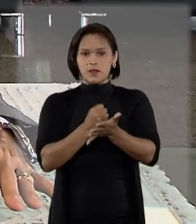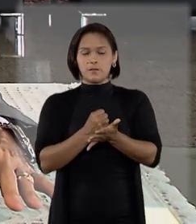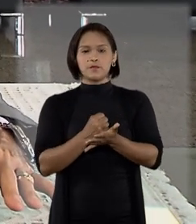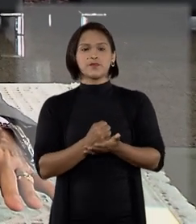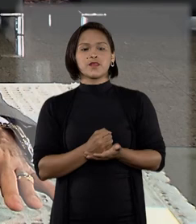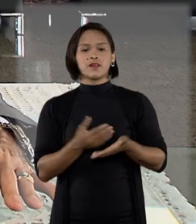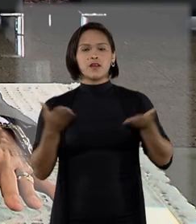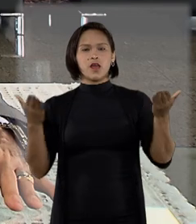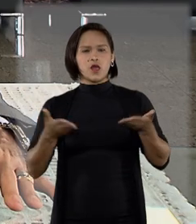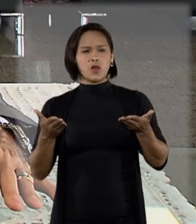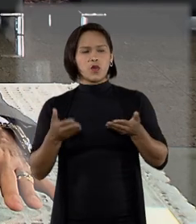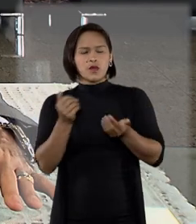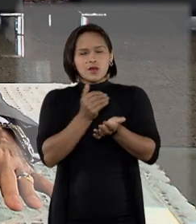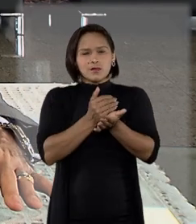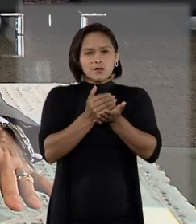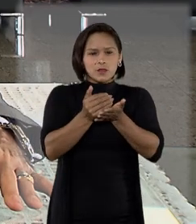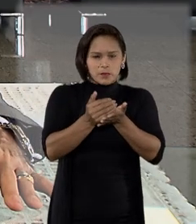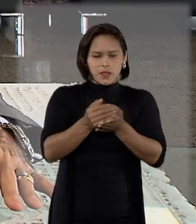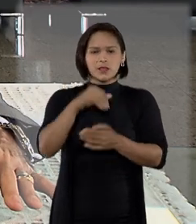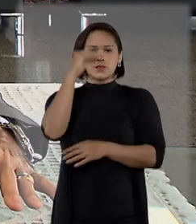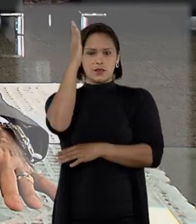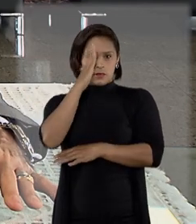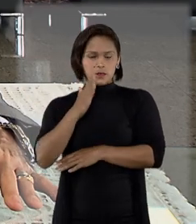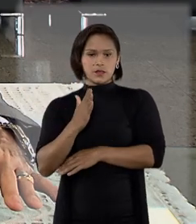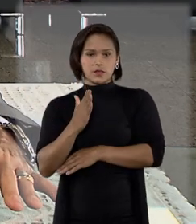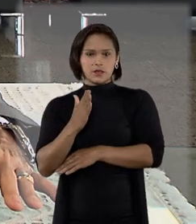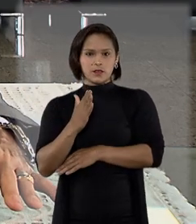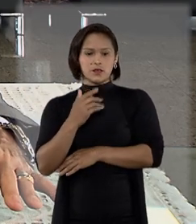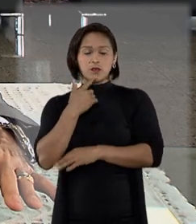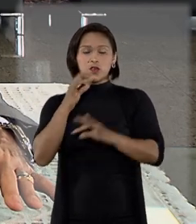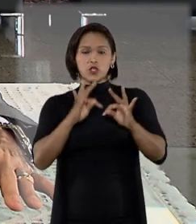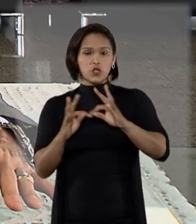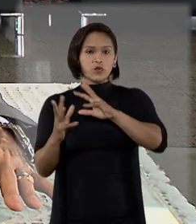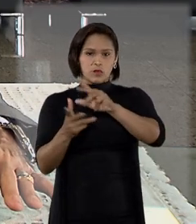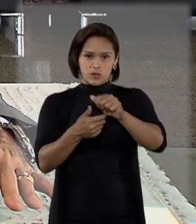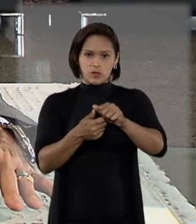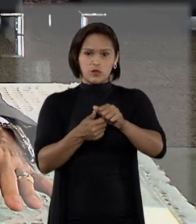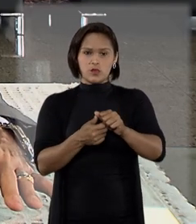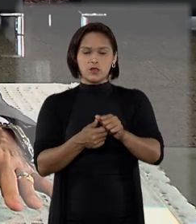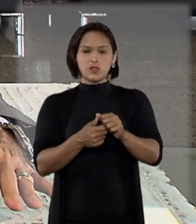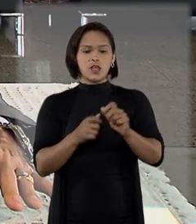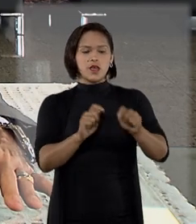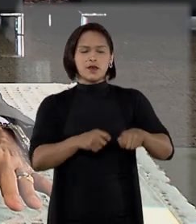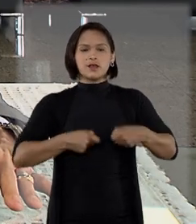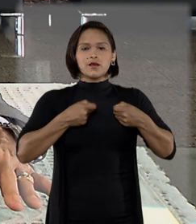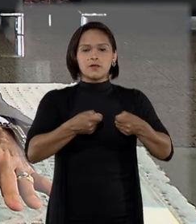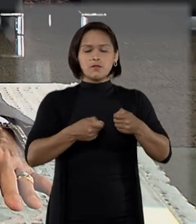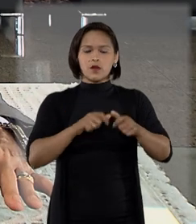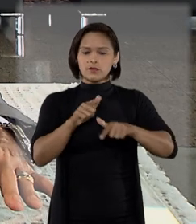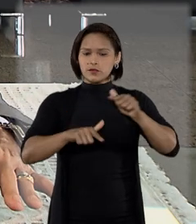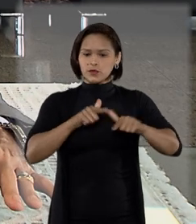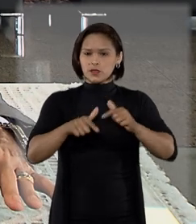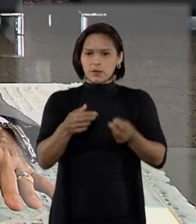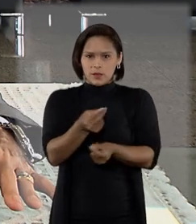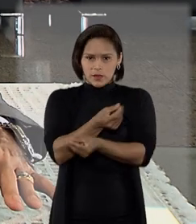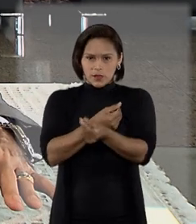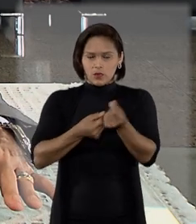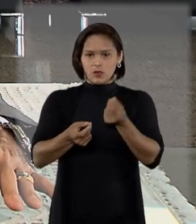O momento pelo qual passa o nosso país e o mundo impõem que as atividades